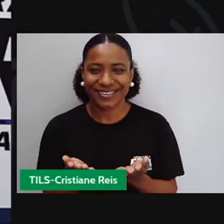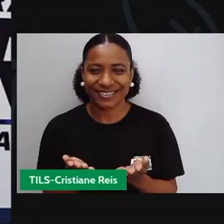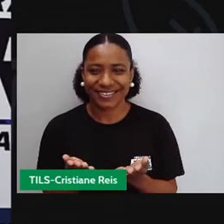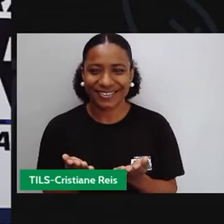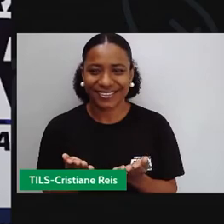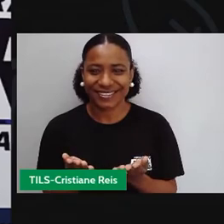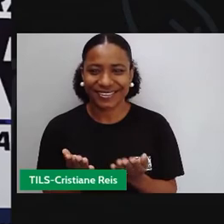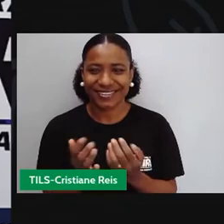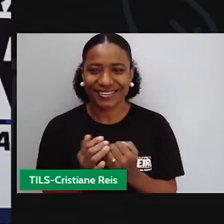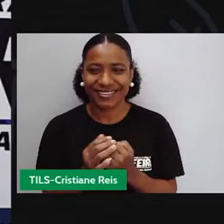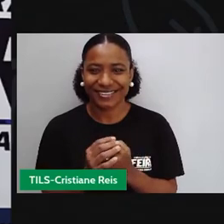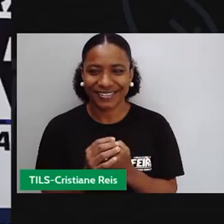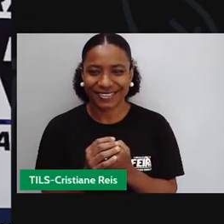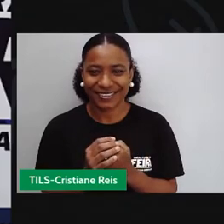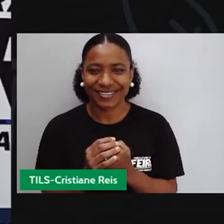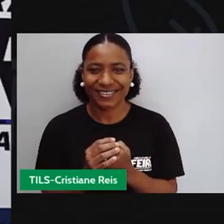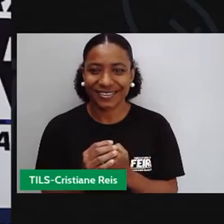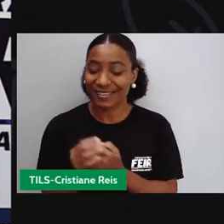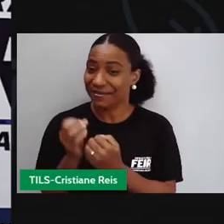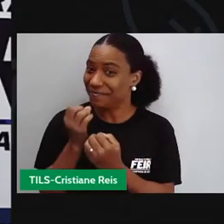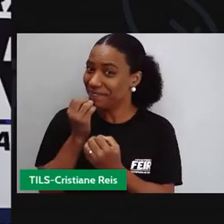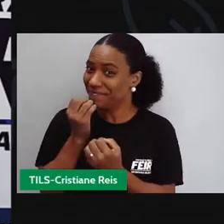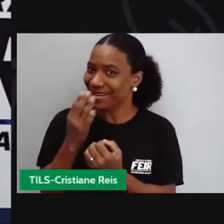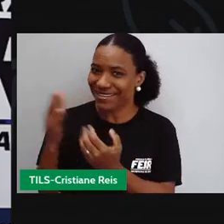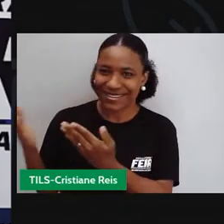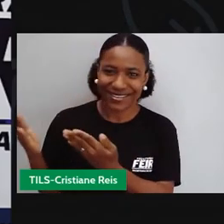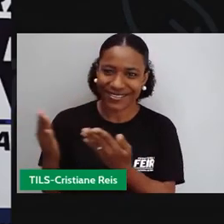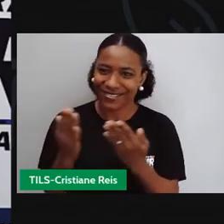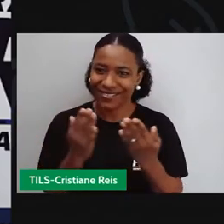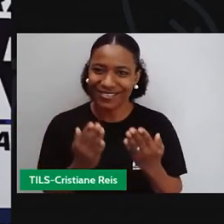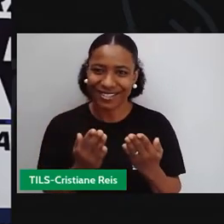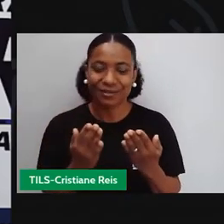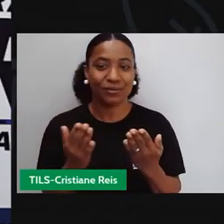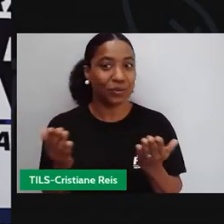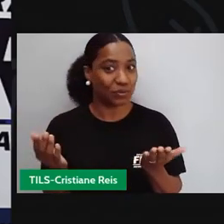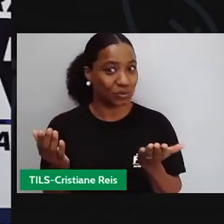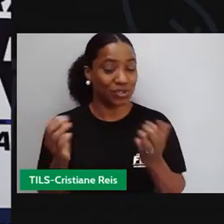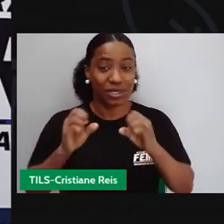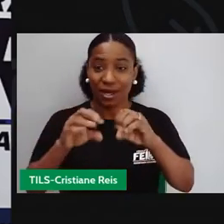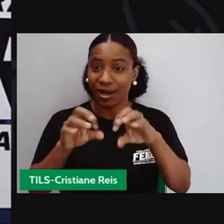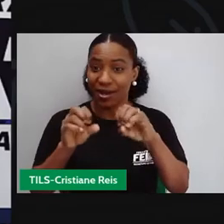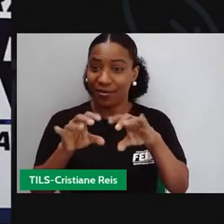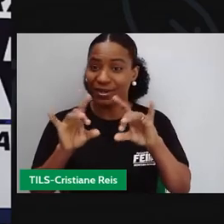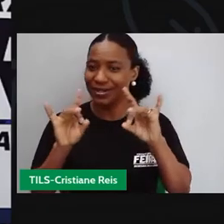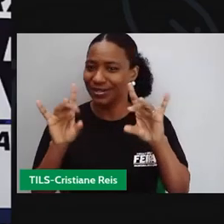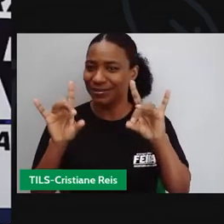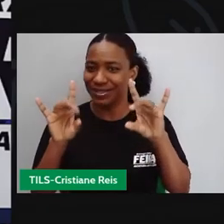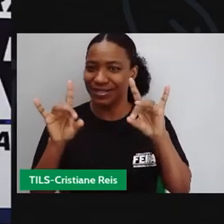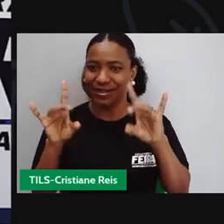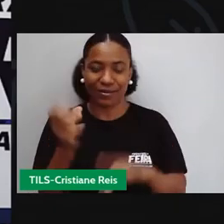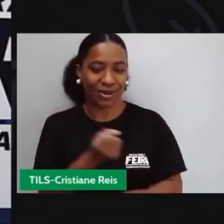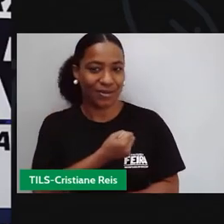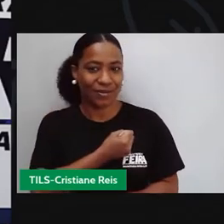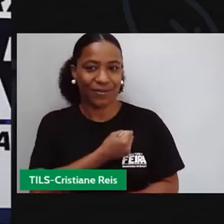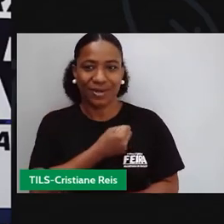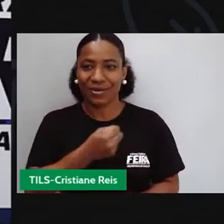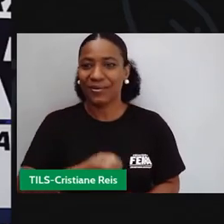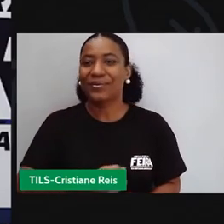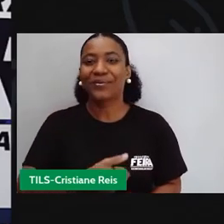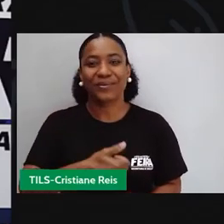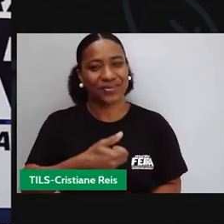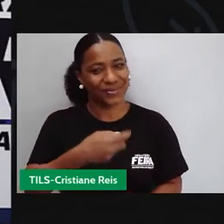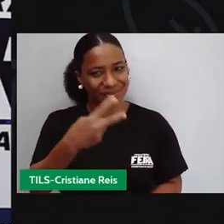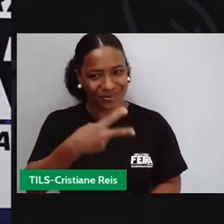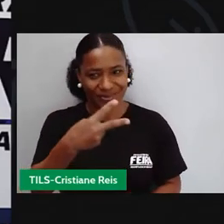English class 2. Sejam bem-vindos a nossa aula especial número 2. O tema de hoje